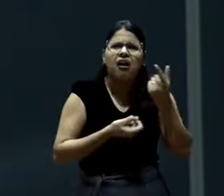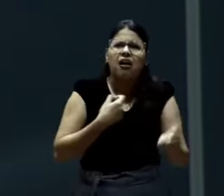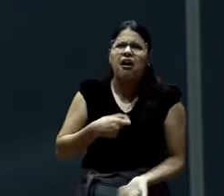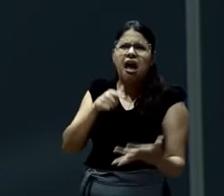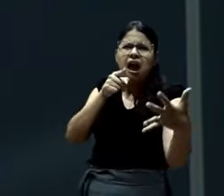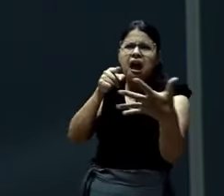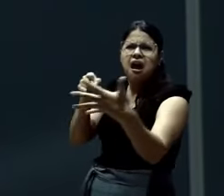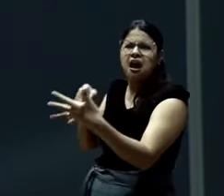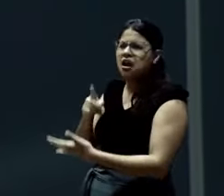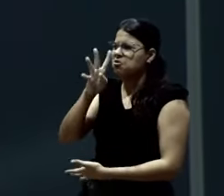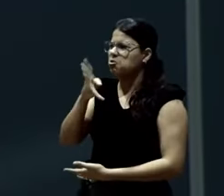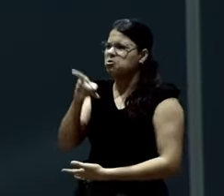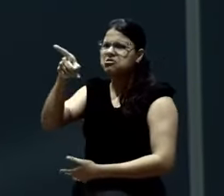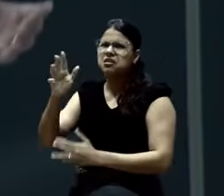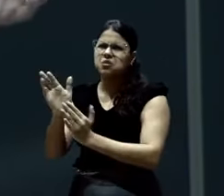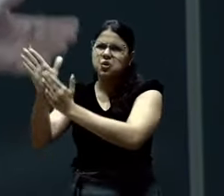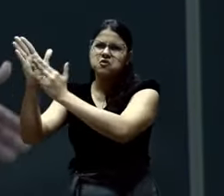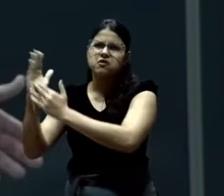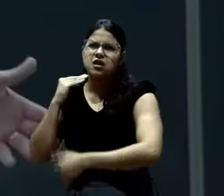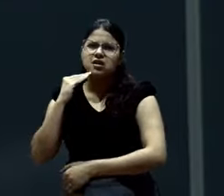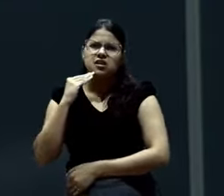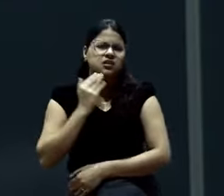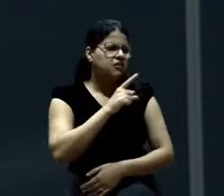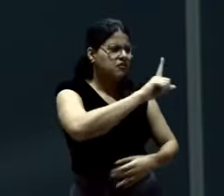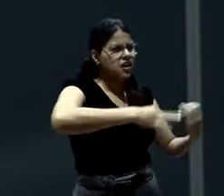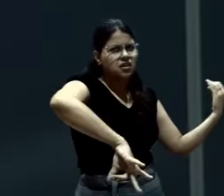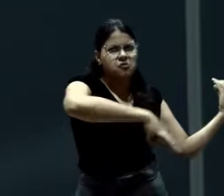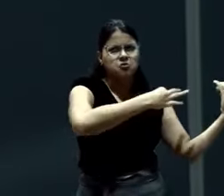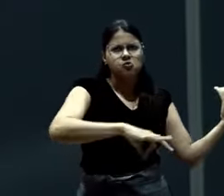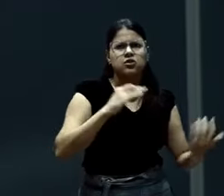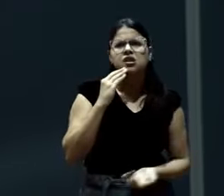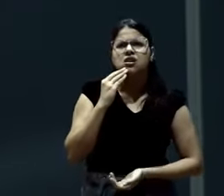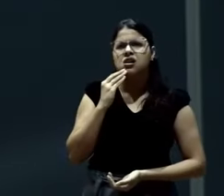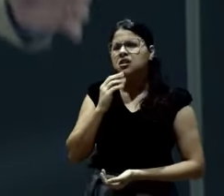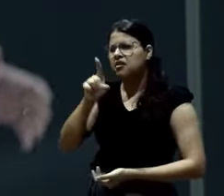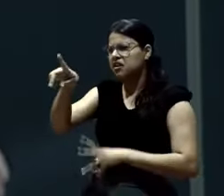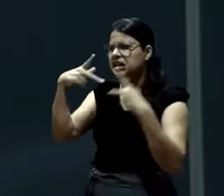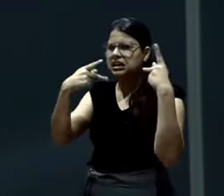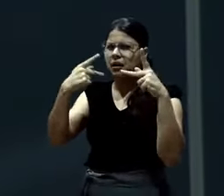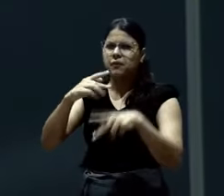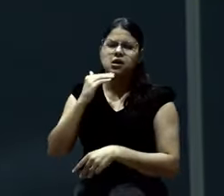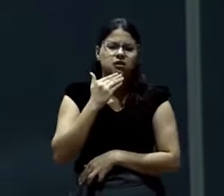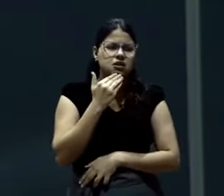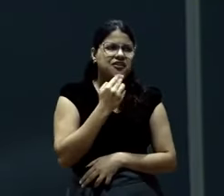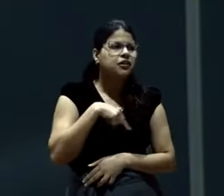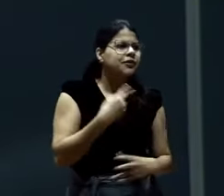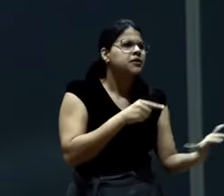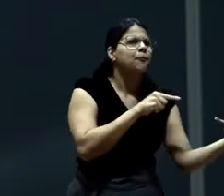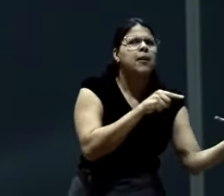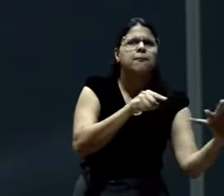com louvor, com músicos, com tudo o que acontece na igreja.